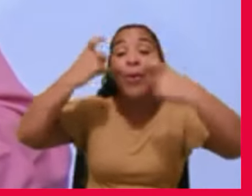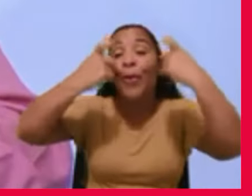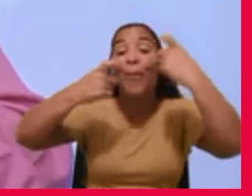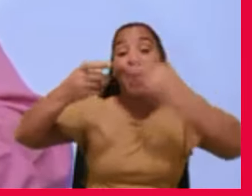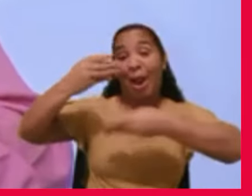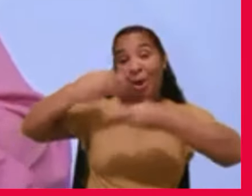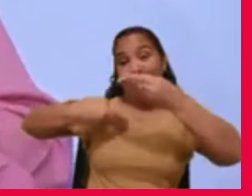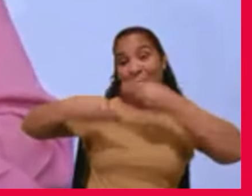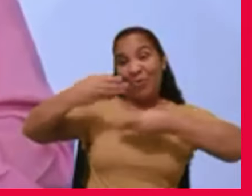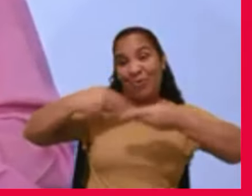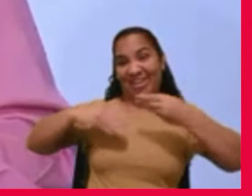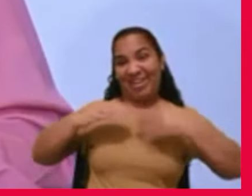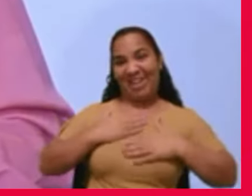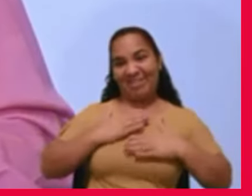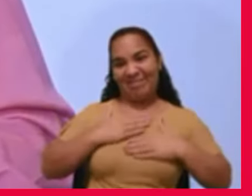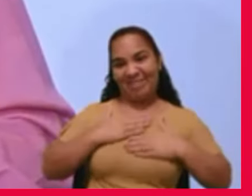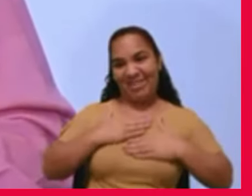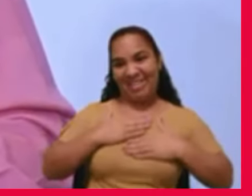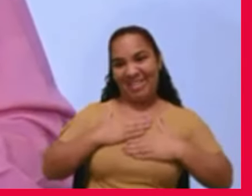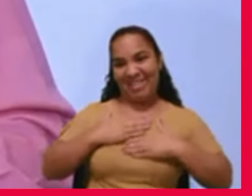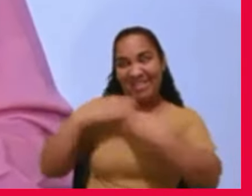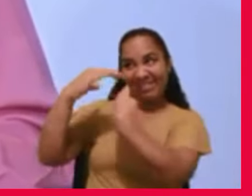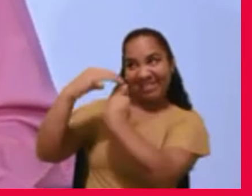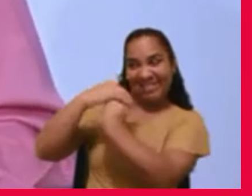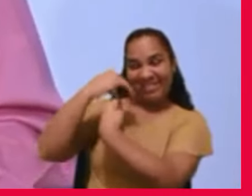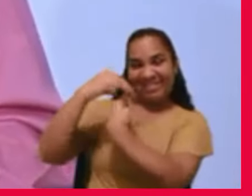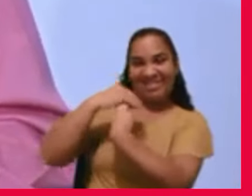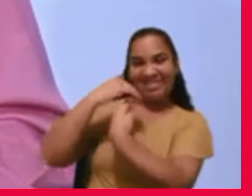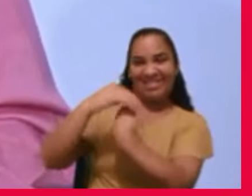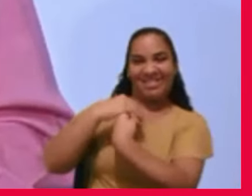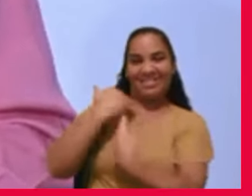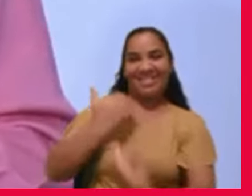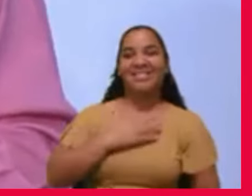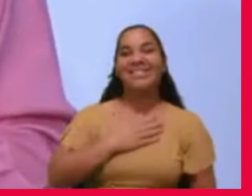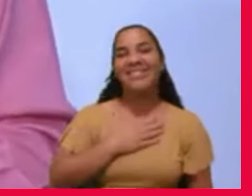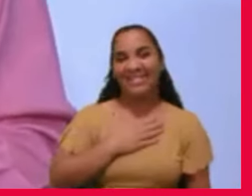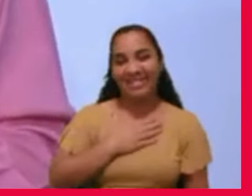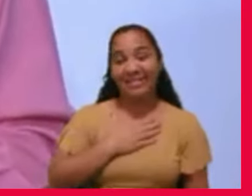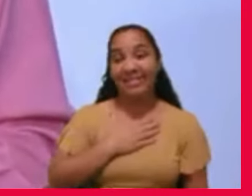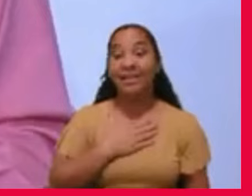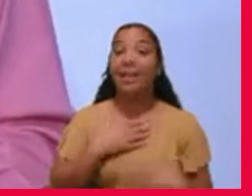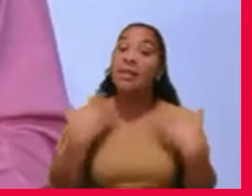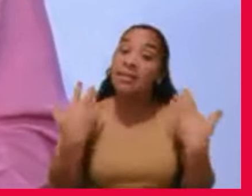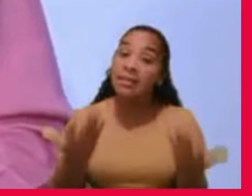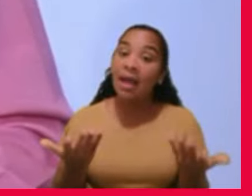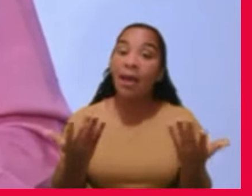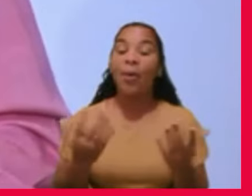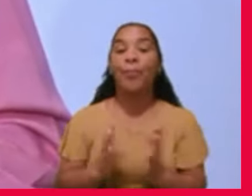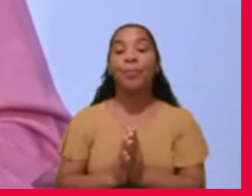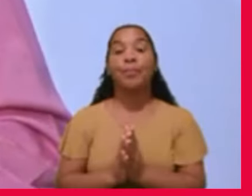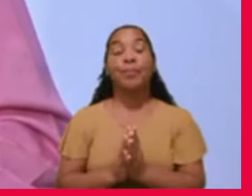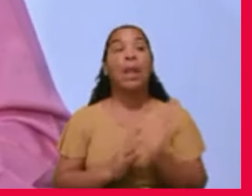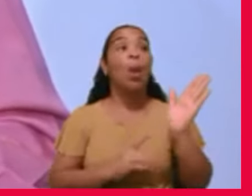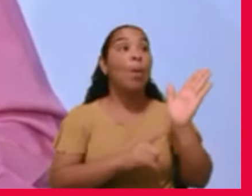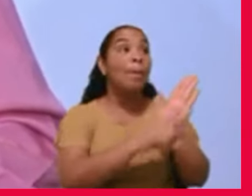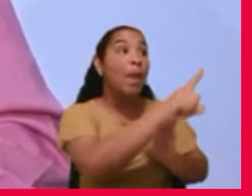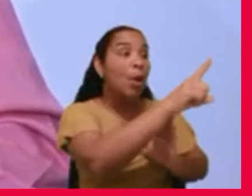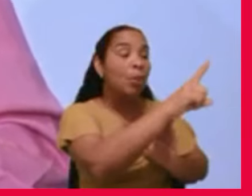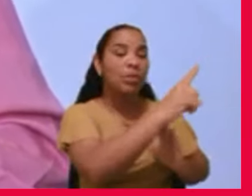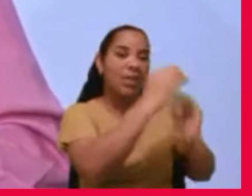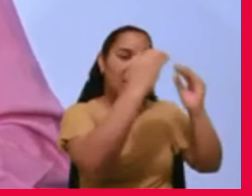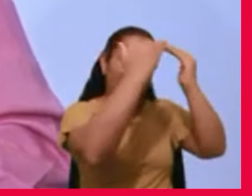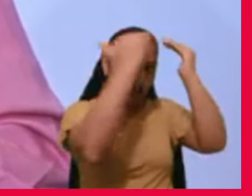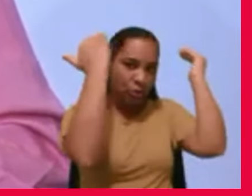desmentir aquela preocupação. Muito bem. Então, eu perguntei a Joana de Ângeles, o meu guia